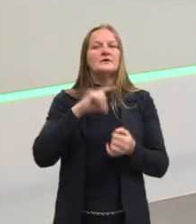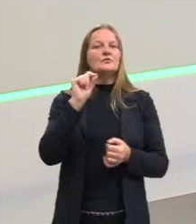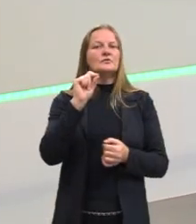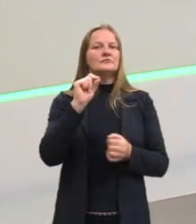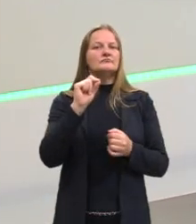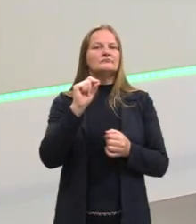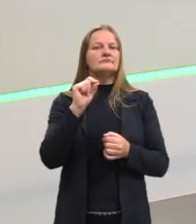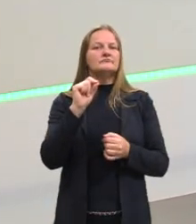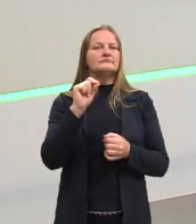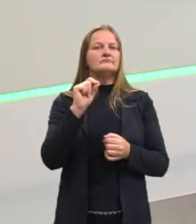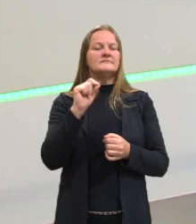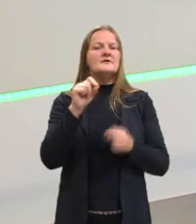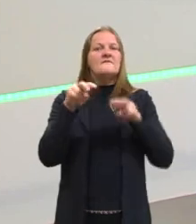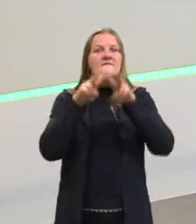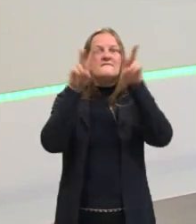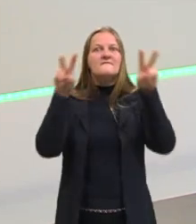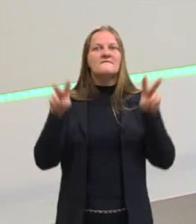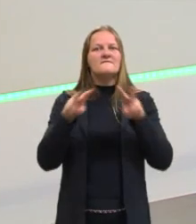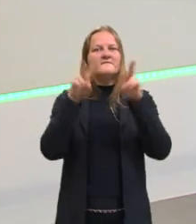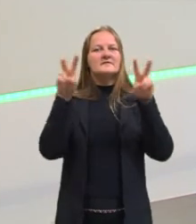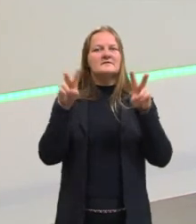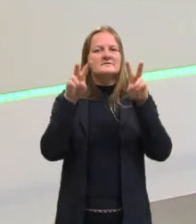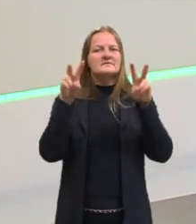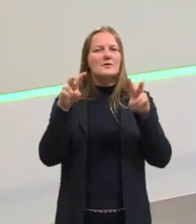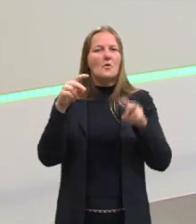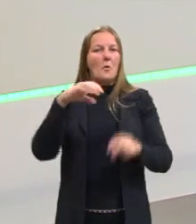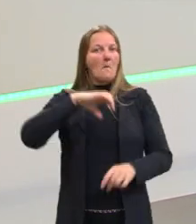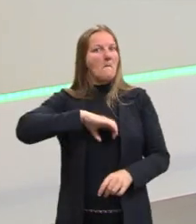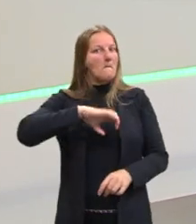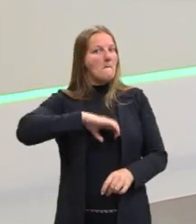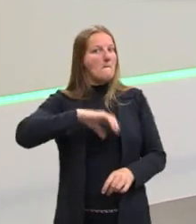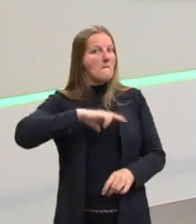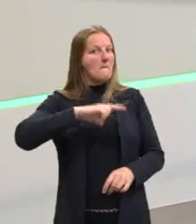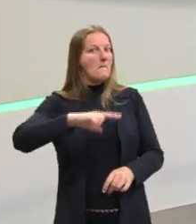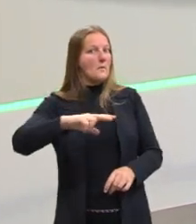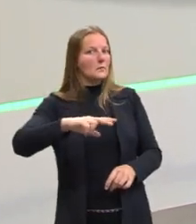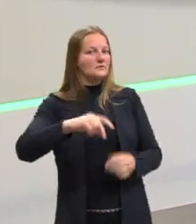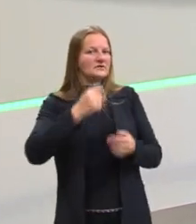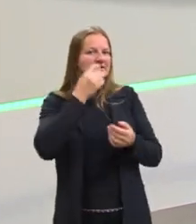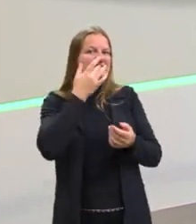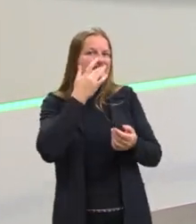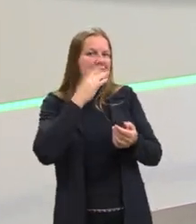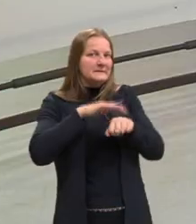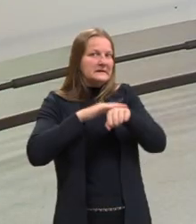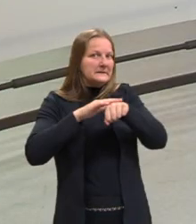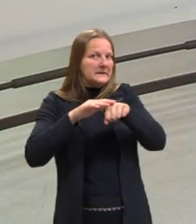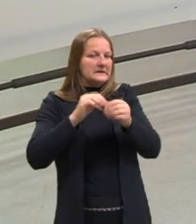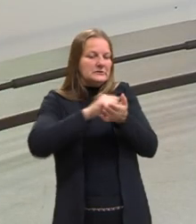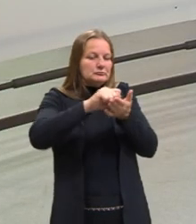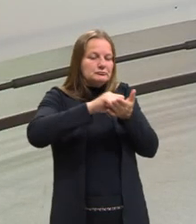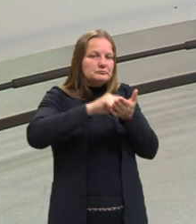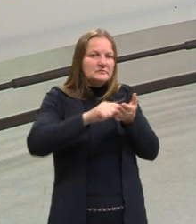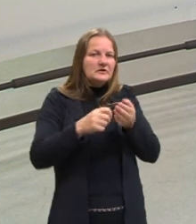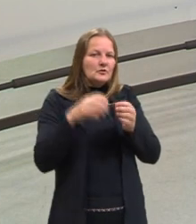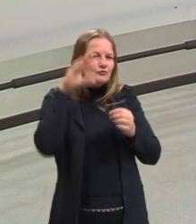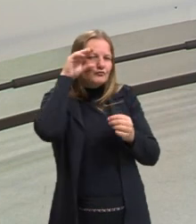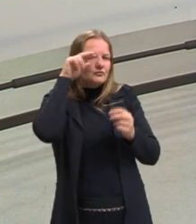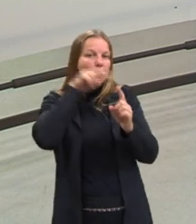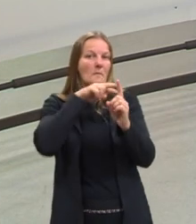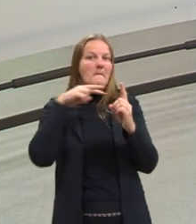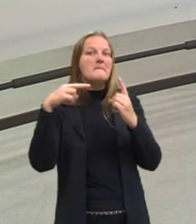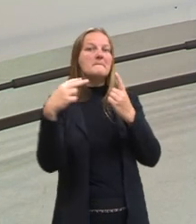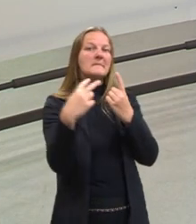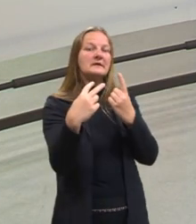apenas a visão do homem português, do homem branco, aqui sobre a nossa terra. Não